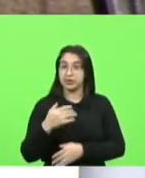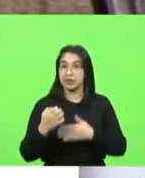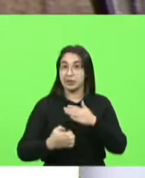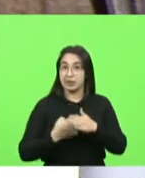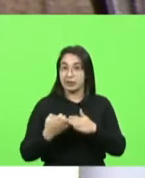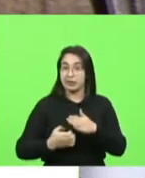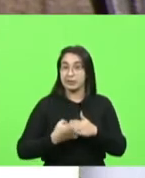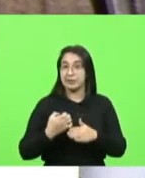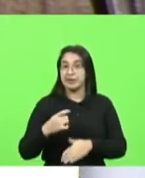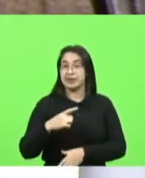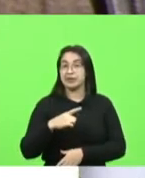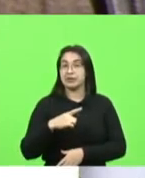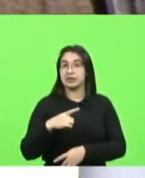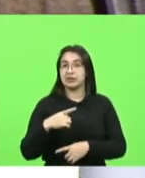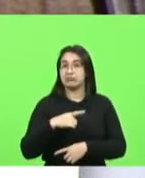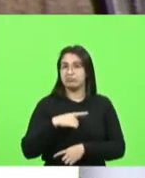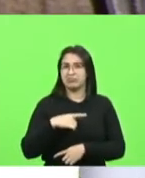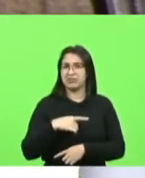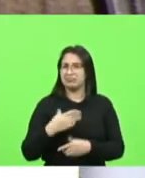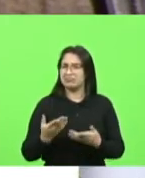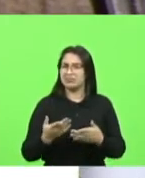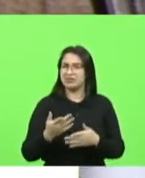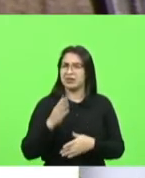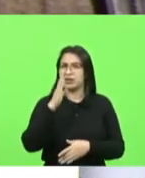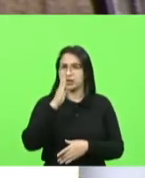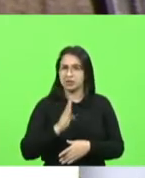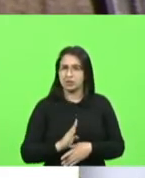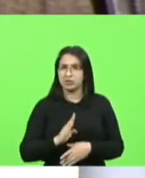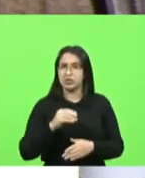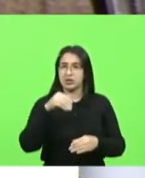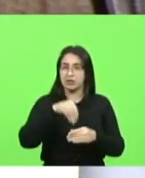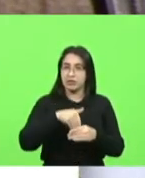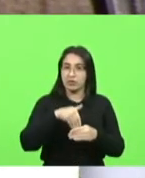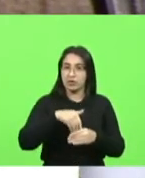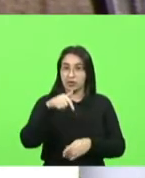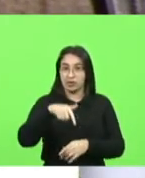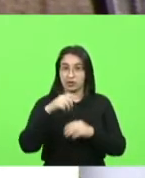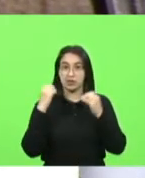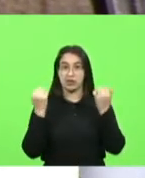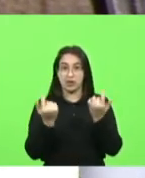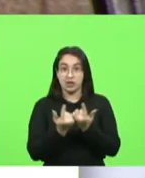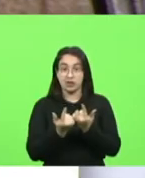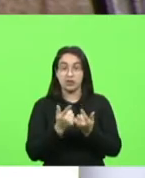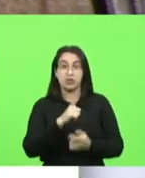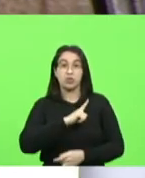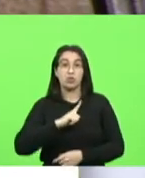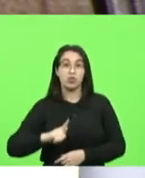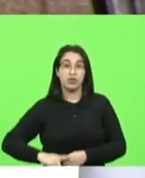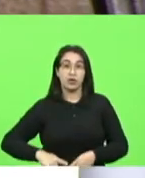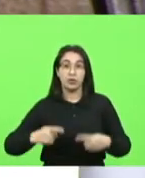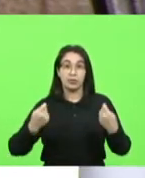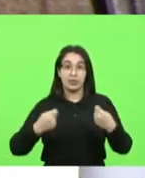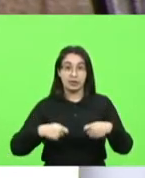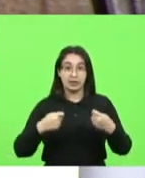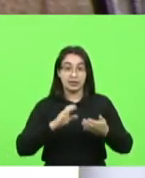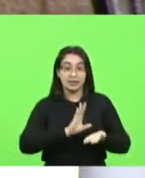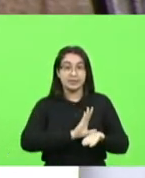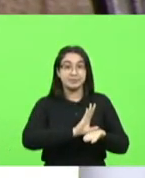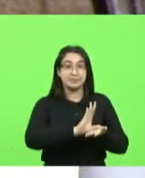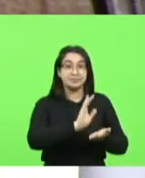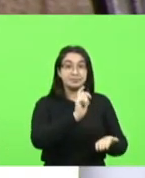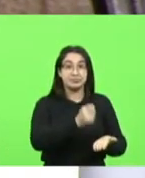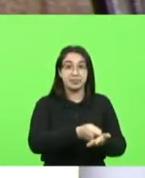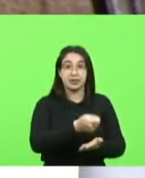que arcar com lei ou seja as gratuidades que são votadas aqui agora o governo vai ter que reembolsar essas